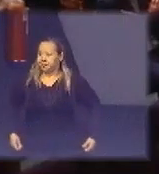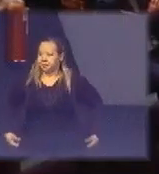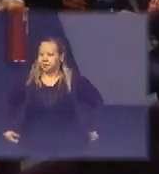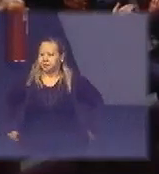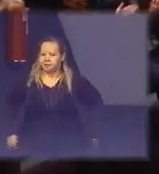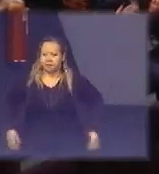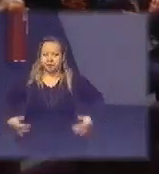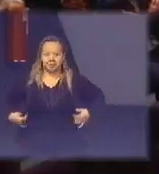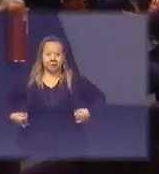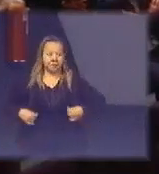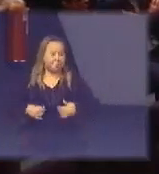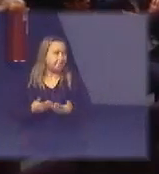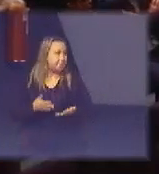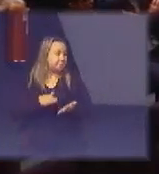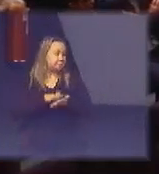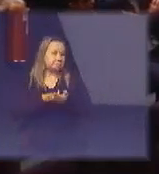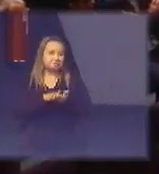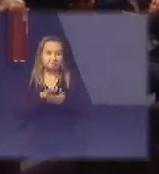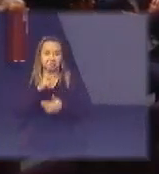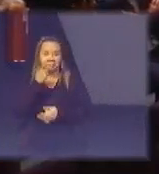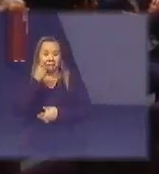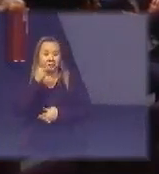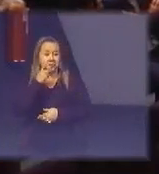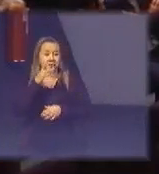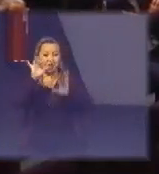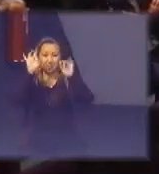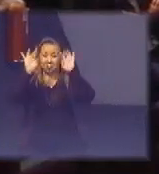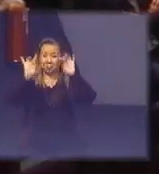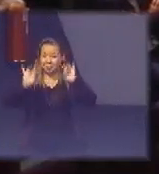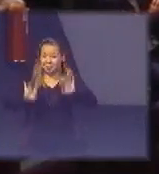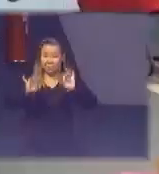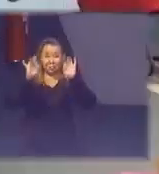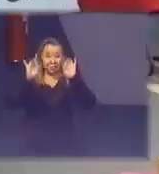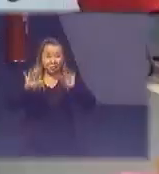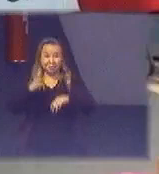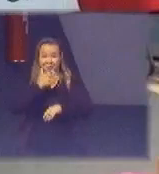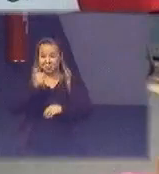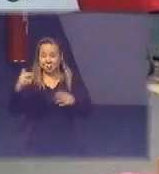não sei nem o que falar fantástica a palestra da Luzia